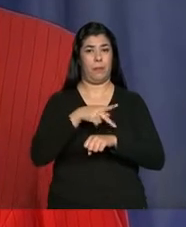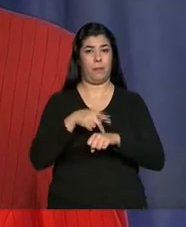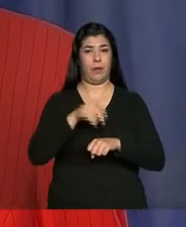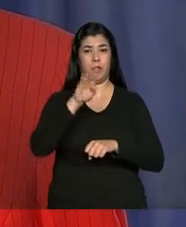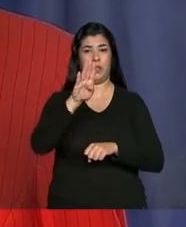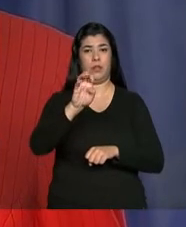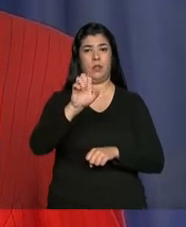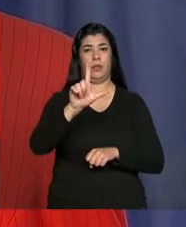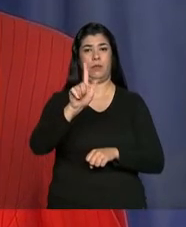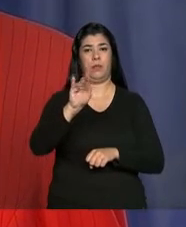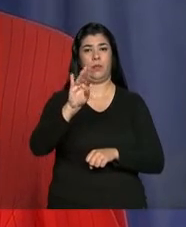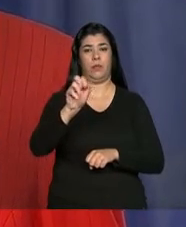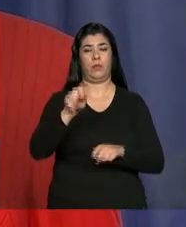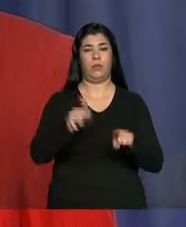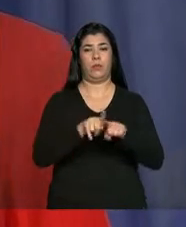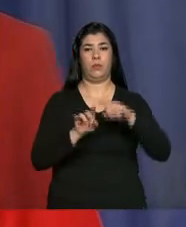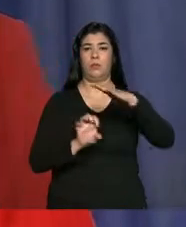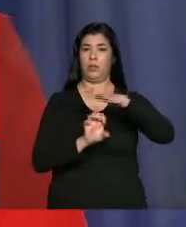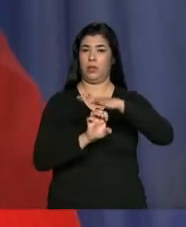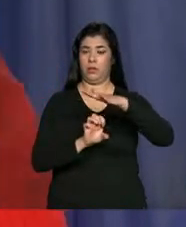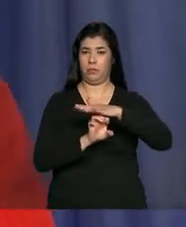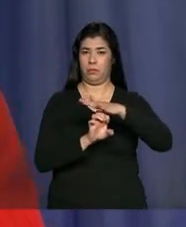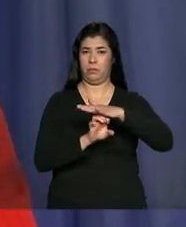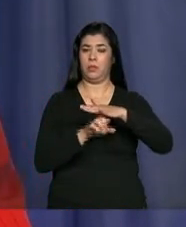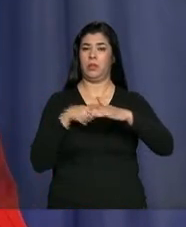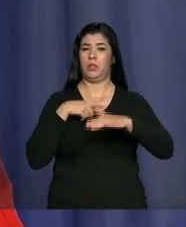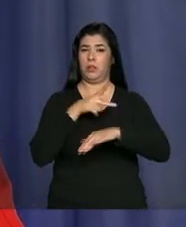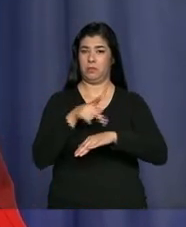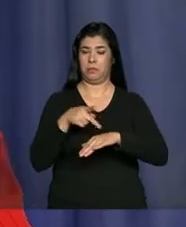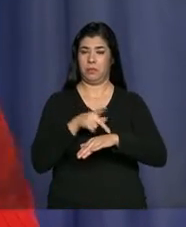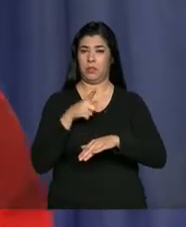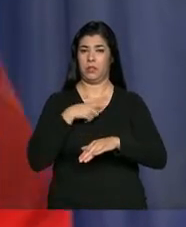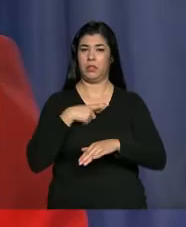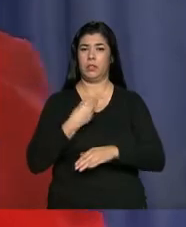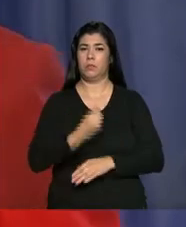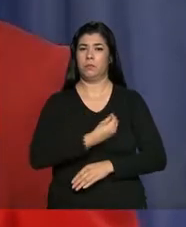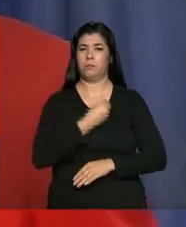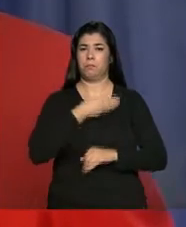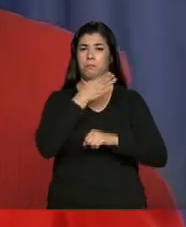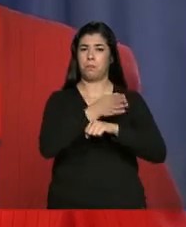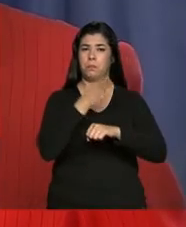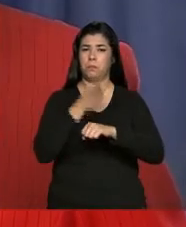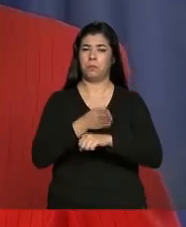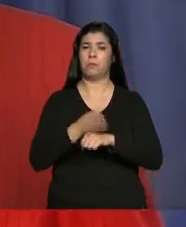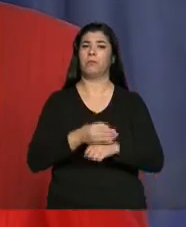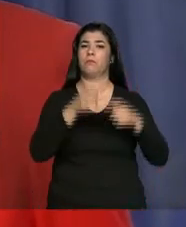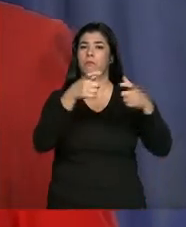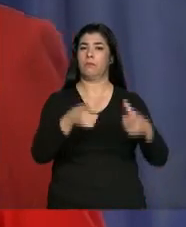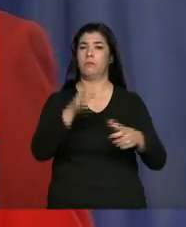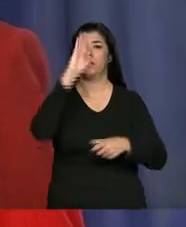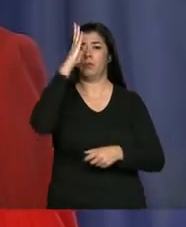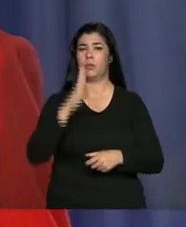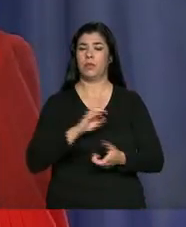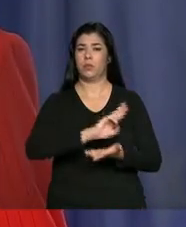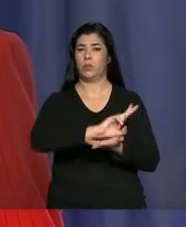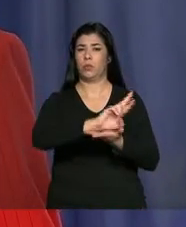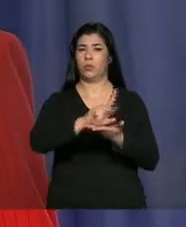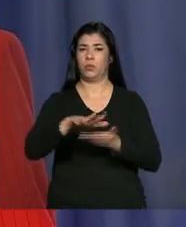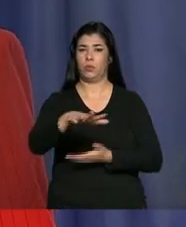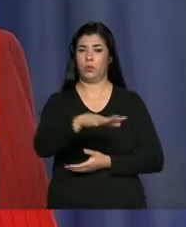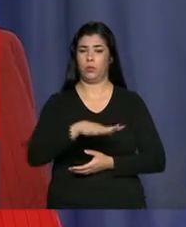e as empresas belgas, elas têm uma presença muito forte no Brasil em várias áreas.